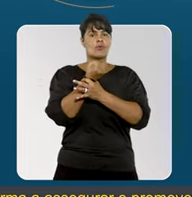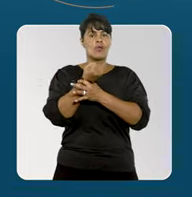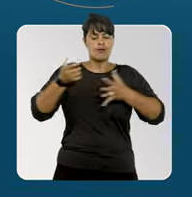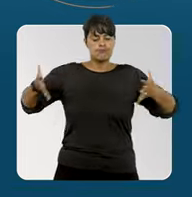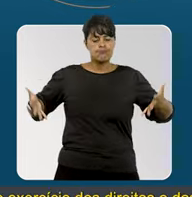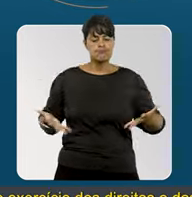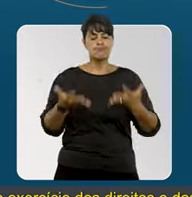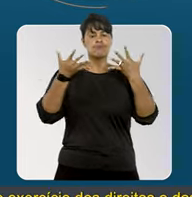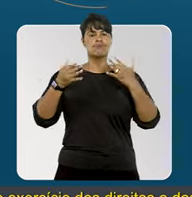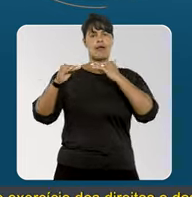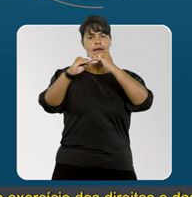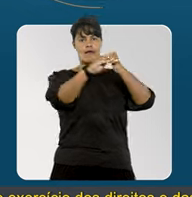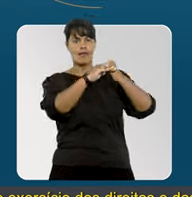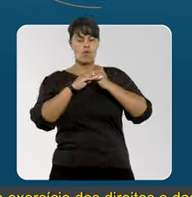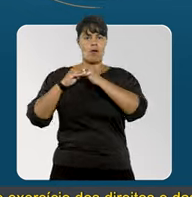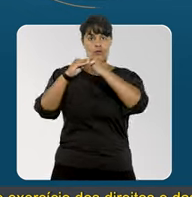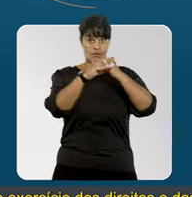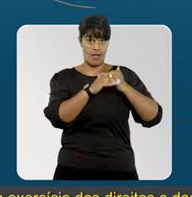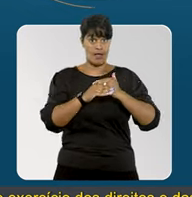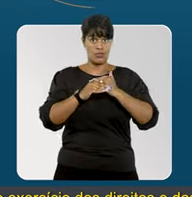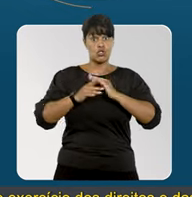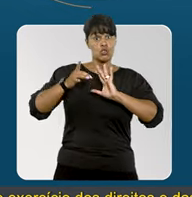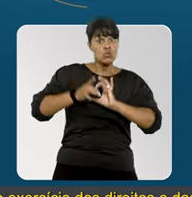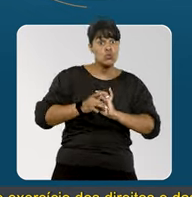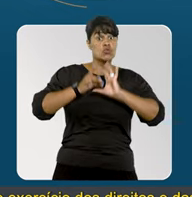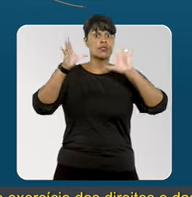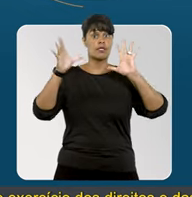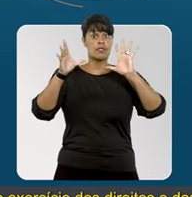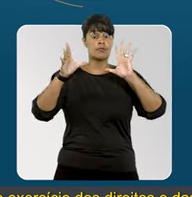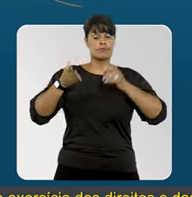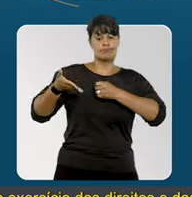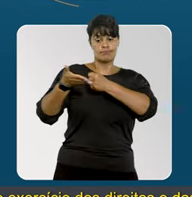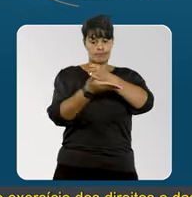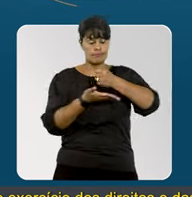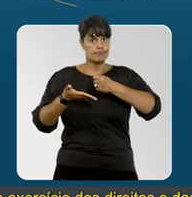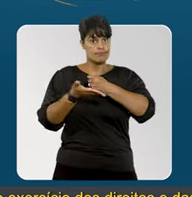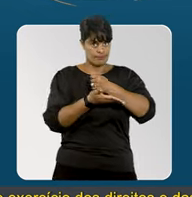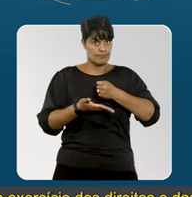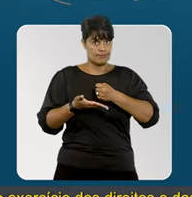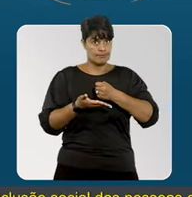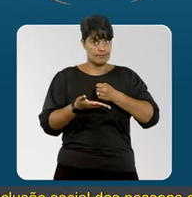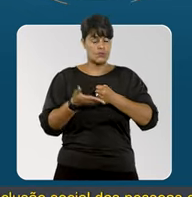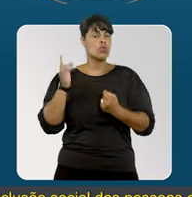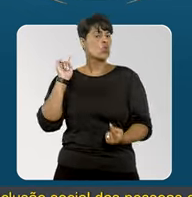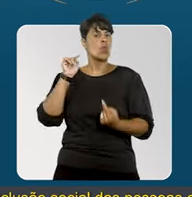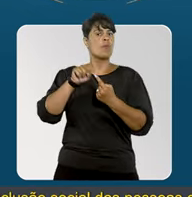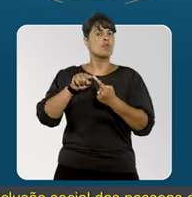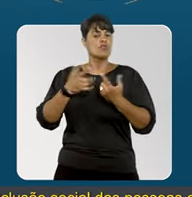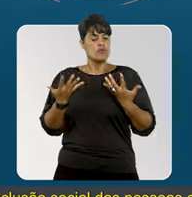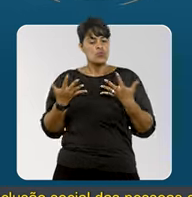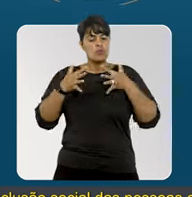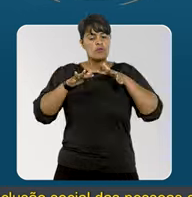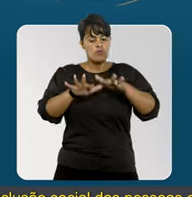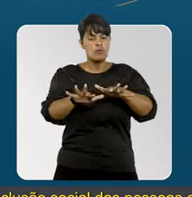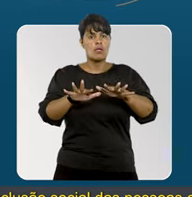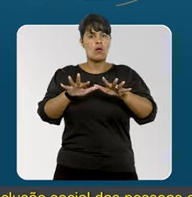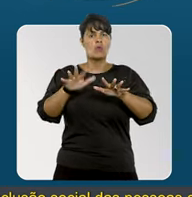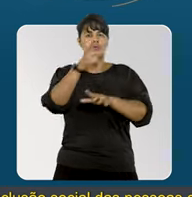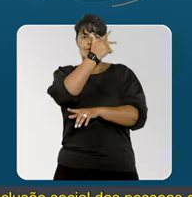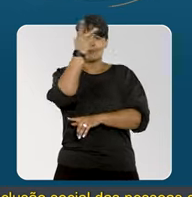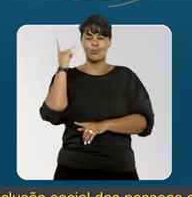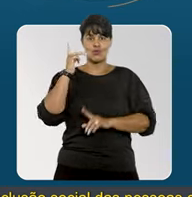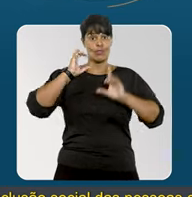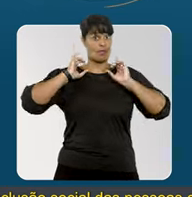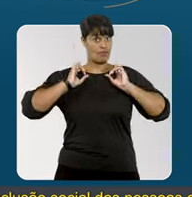igualdade, o exercício dos direitos e das liberdades fundamentais, visando a inclusão social das pessoas com